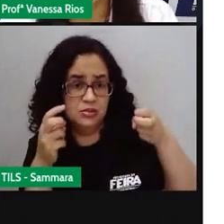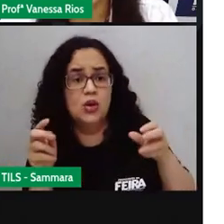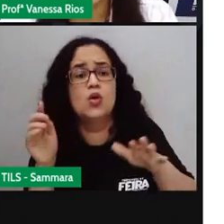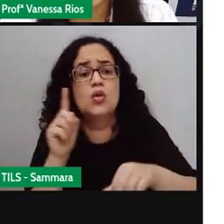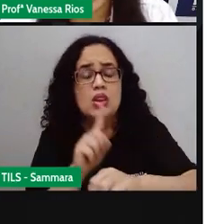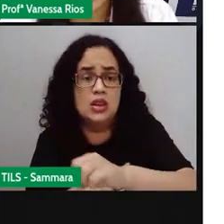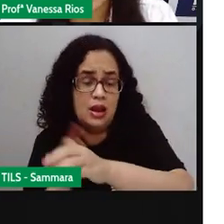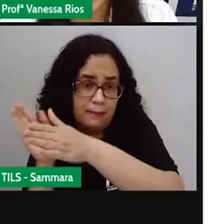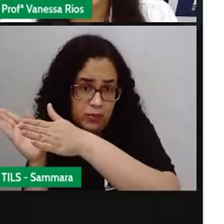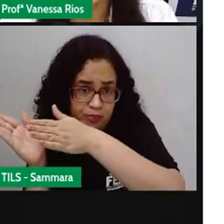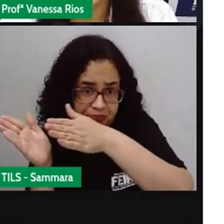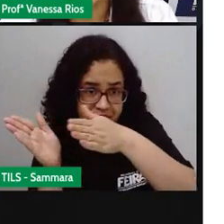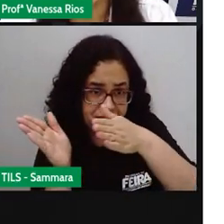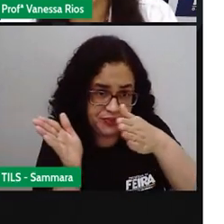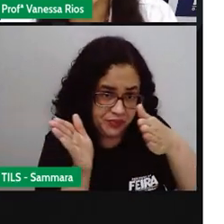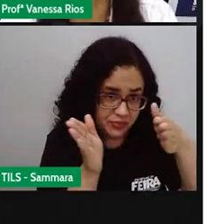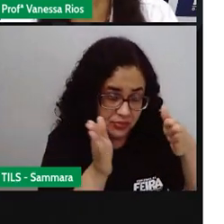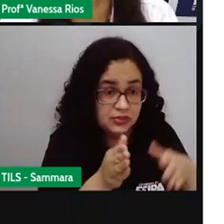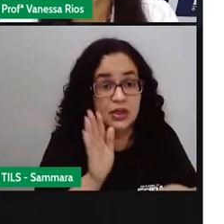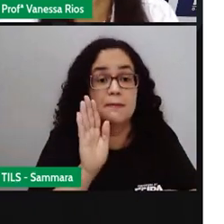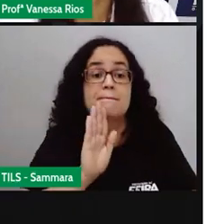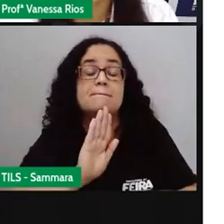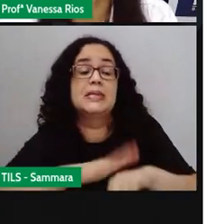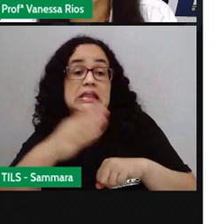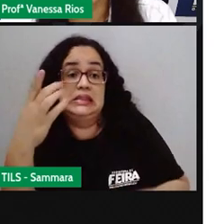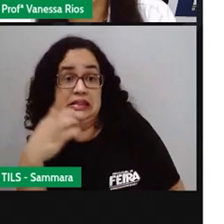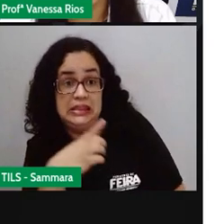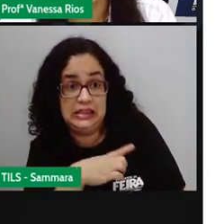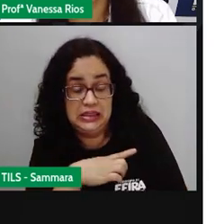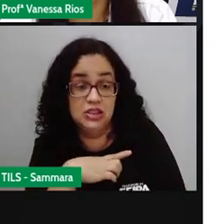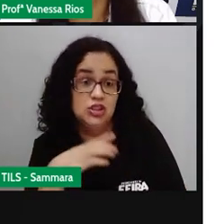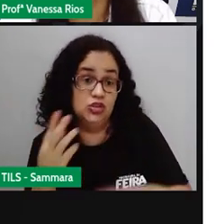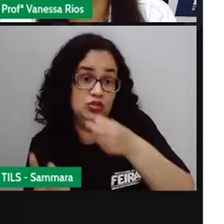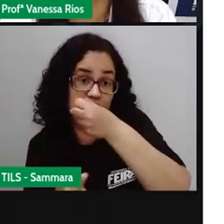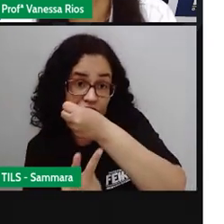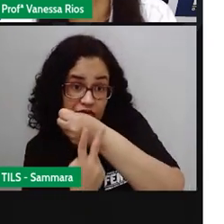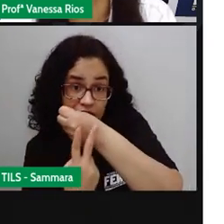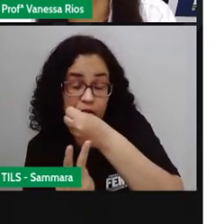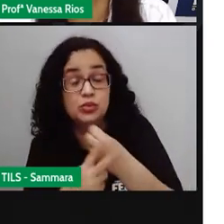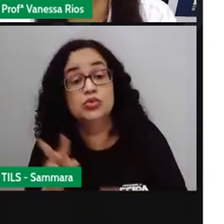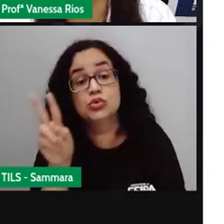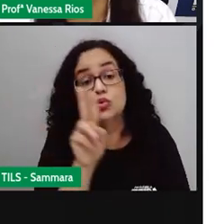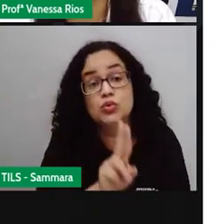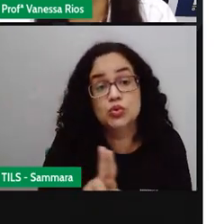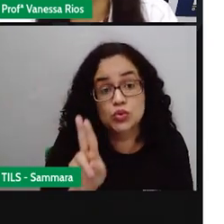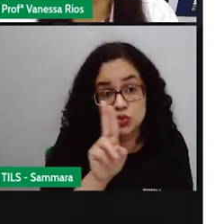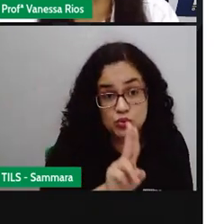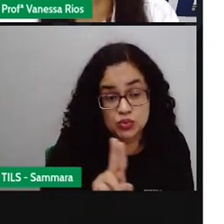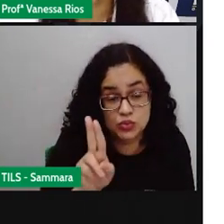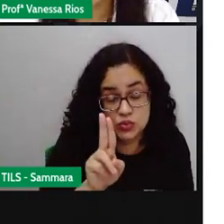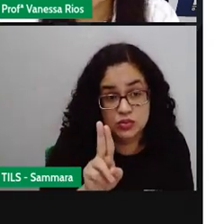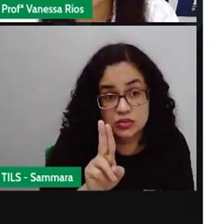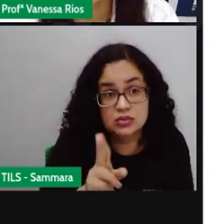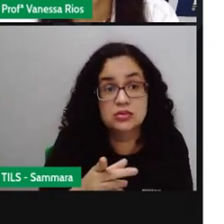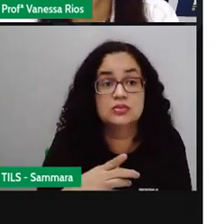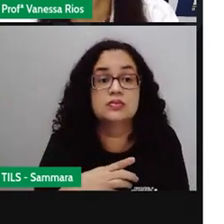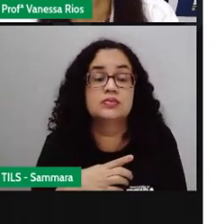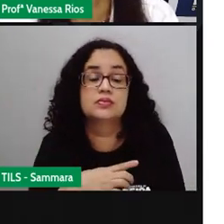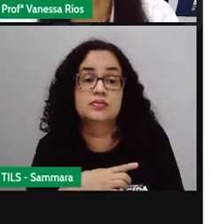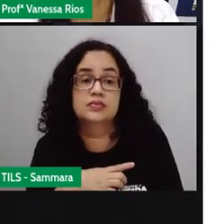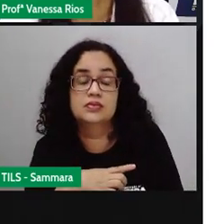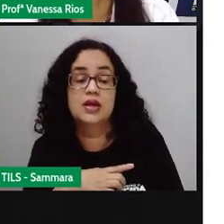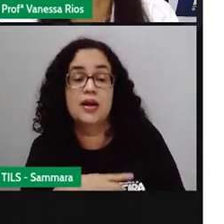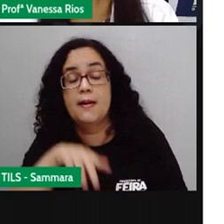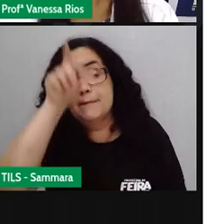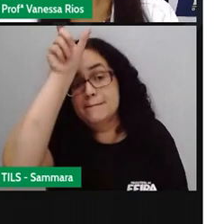tempo principal, né? O tempo que mais apareceu nos verbos utilizados para expressar as ações que